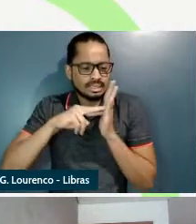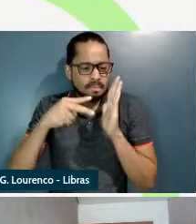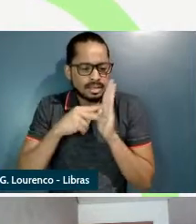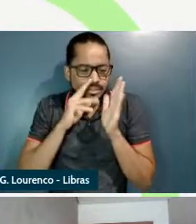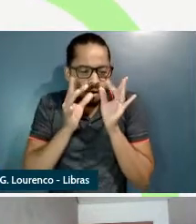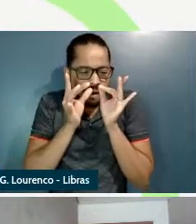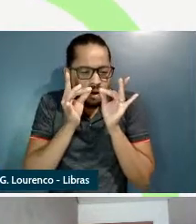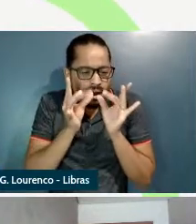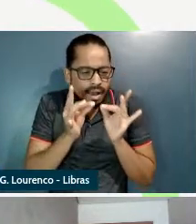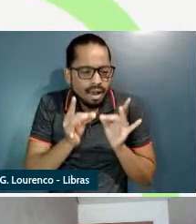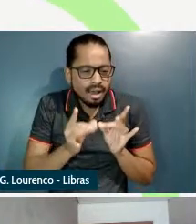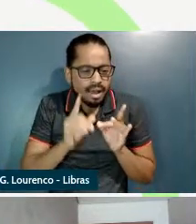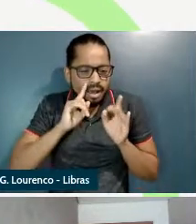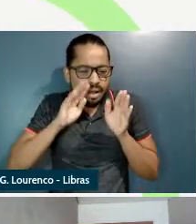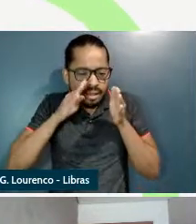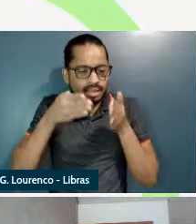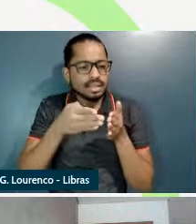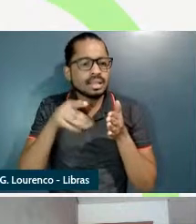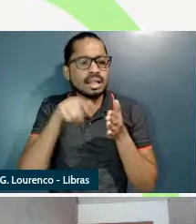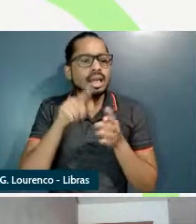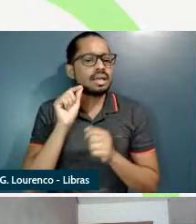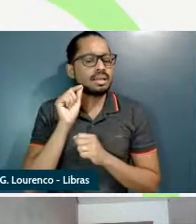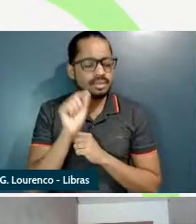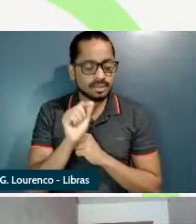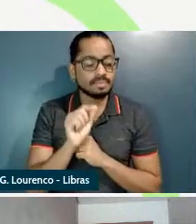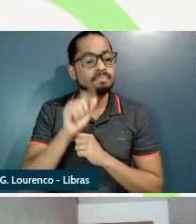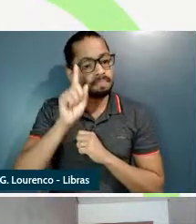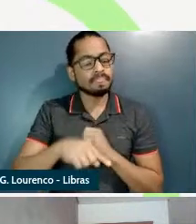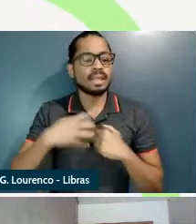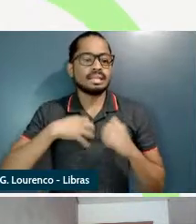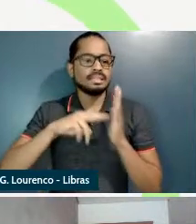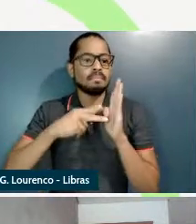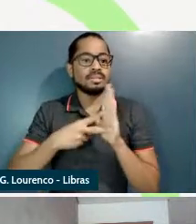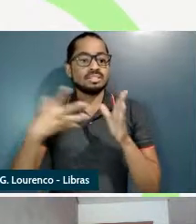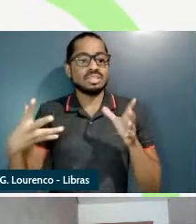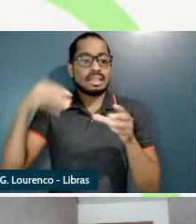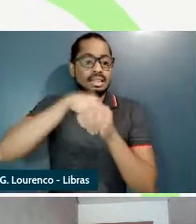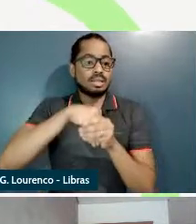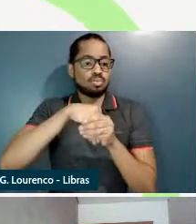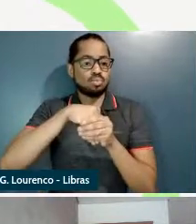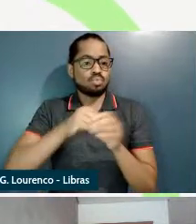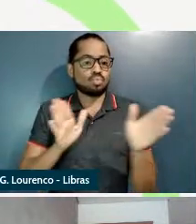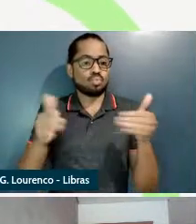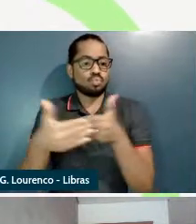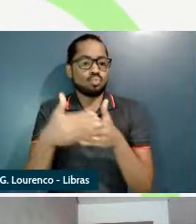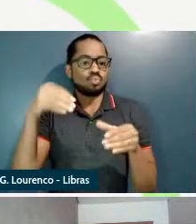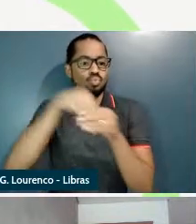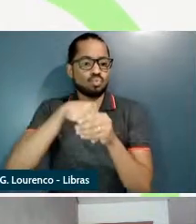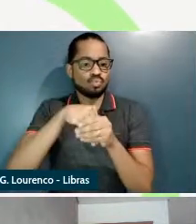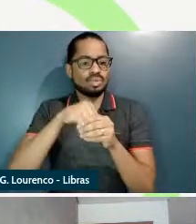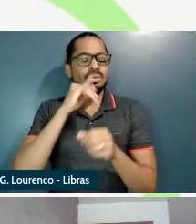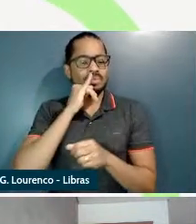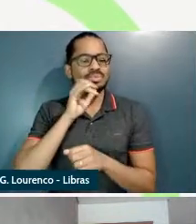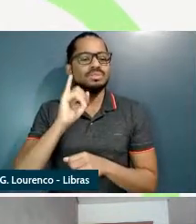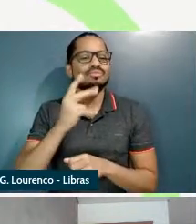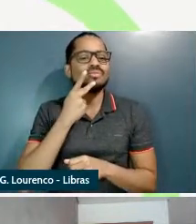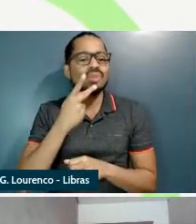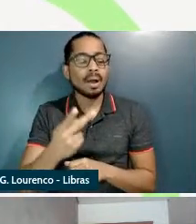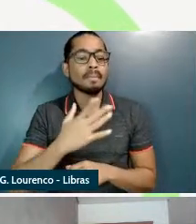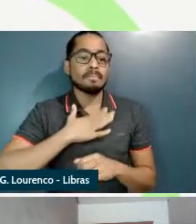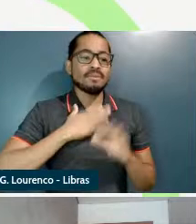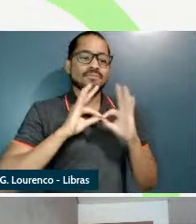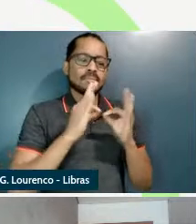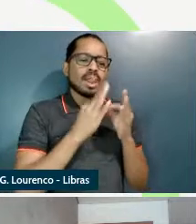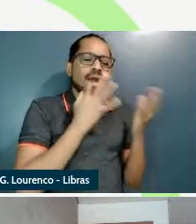o sentido idiosincrático que é o sentido de continência quando eu digo que minha família abrigou um cachorro